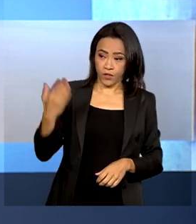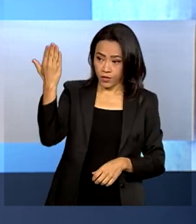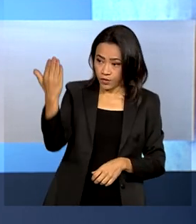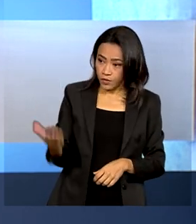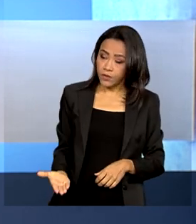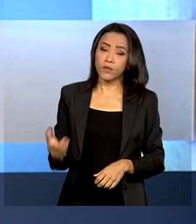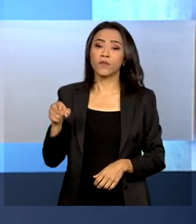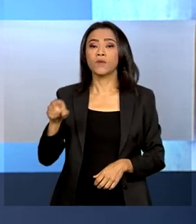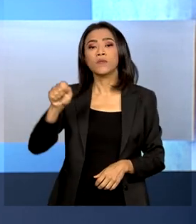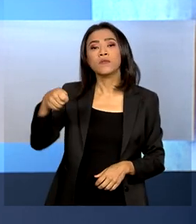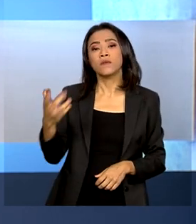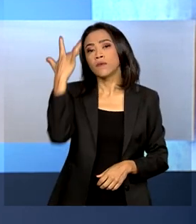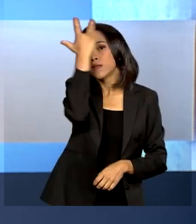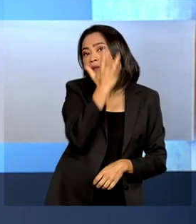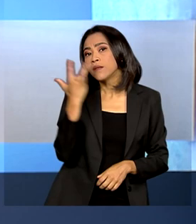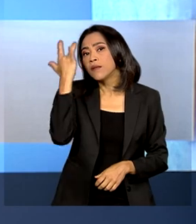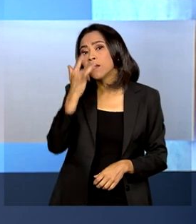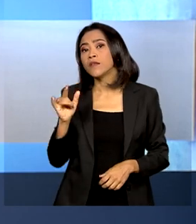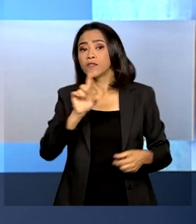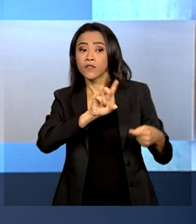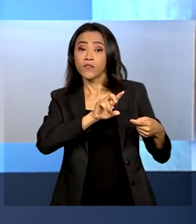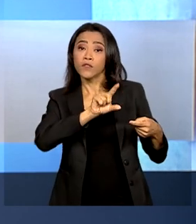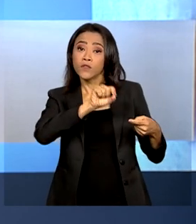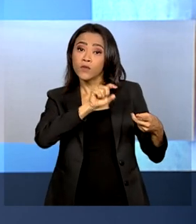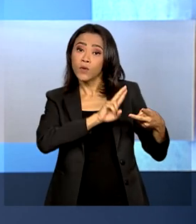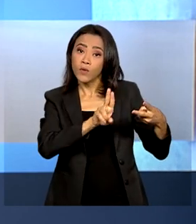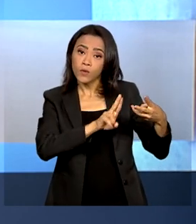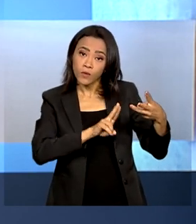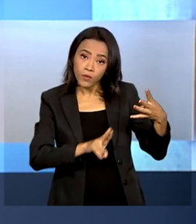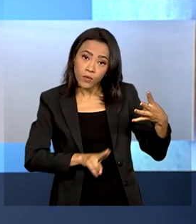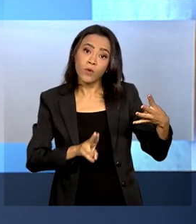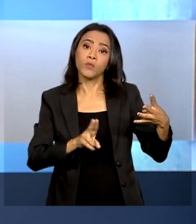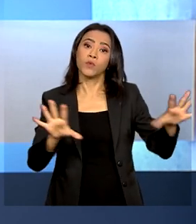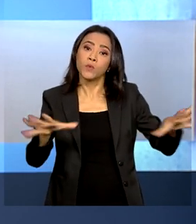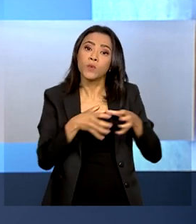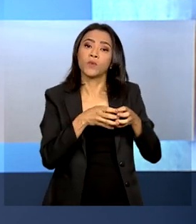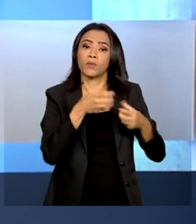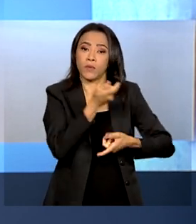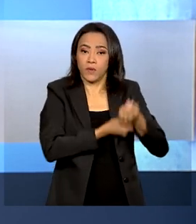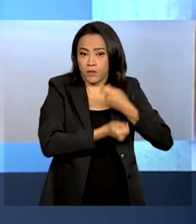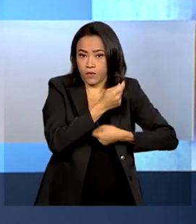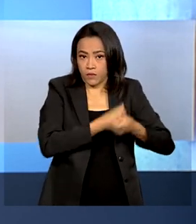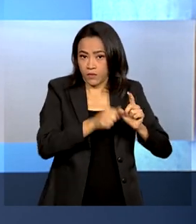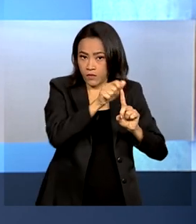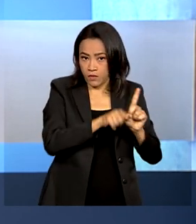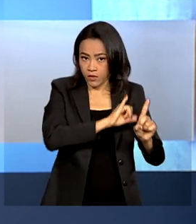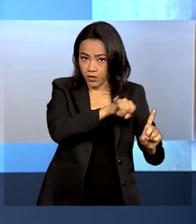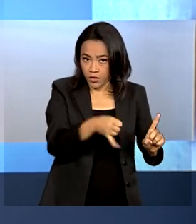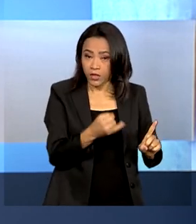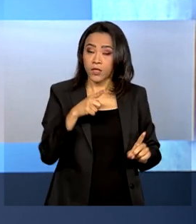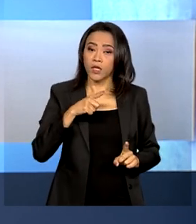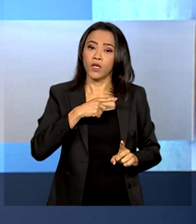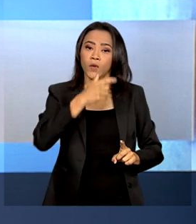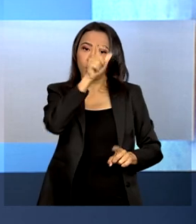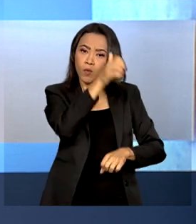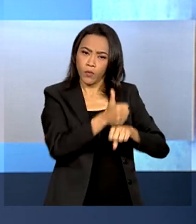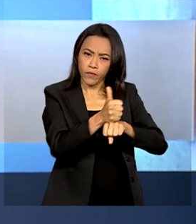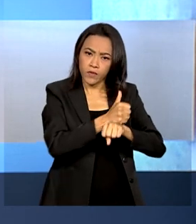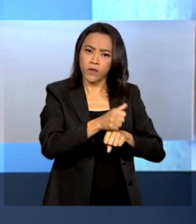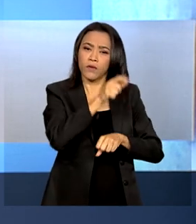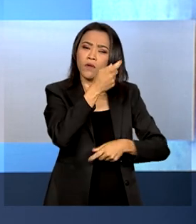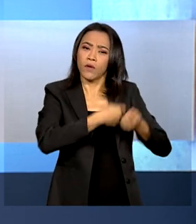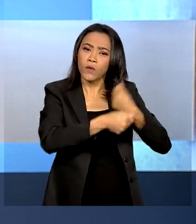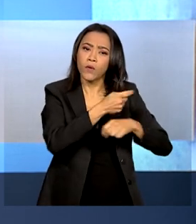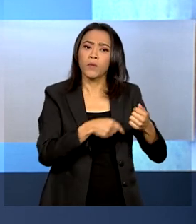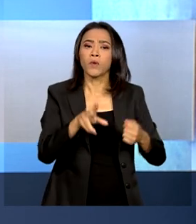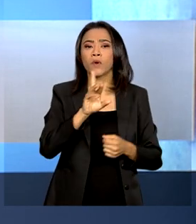anunciou novos titulares da equipe econômica a partir de janeiro. Entre eles estão o economista Rogério Seron,